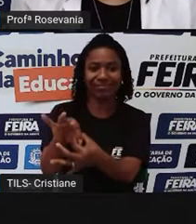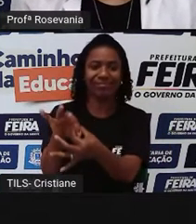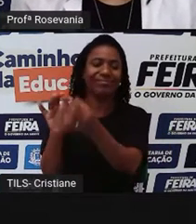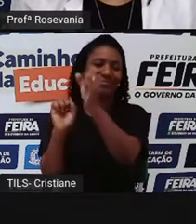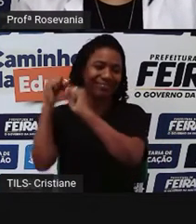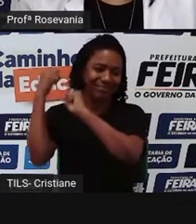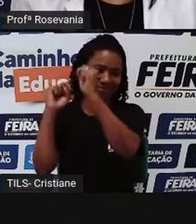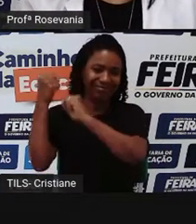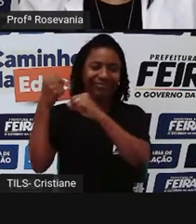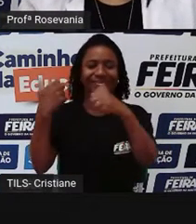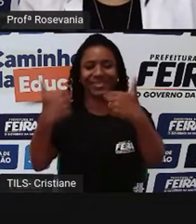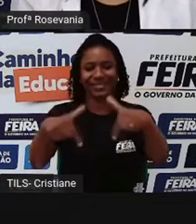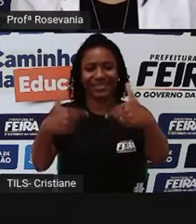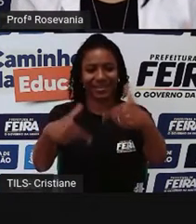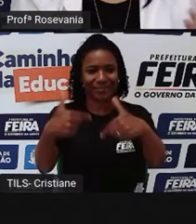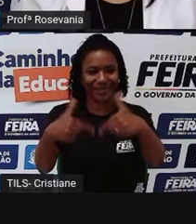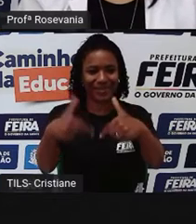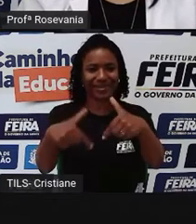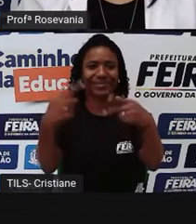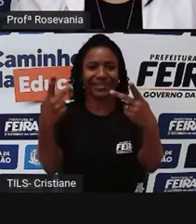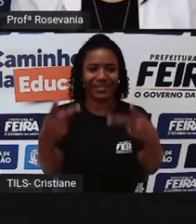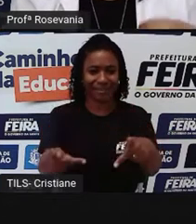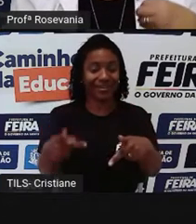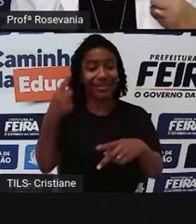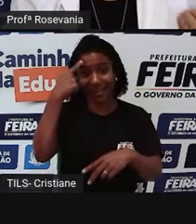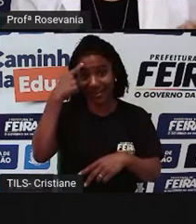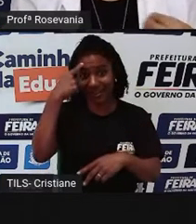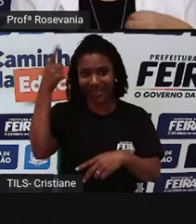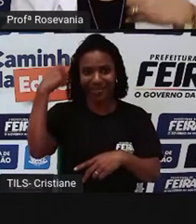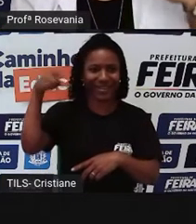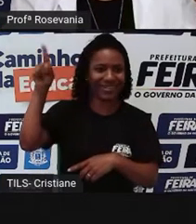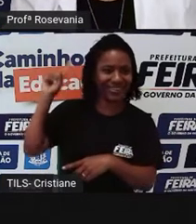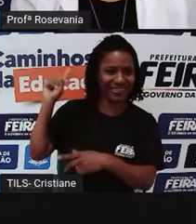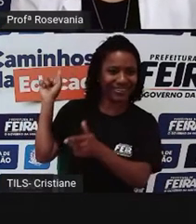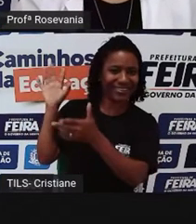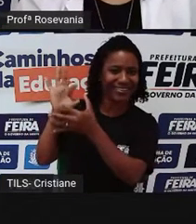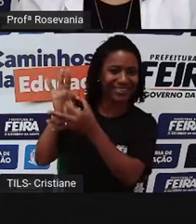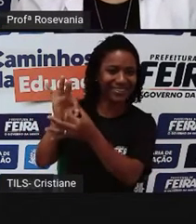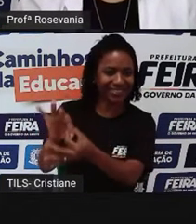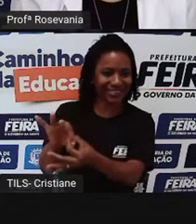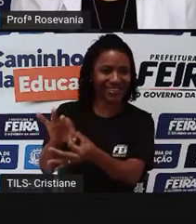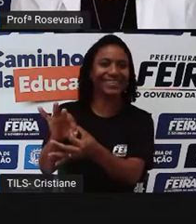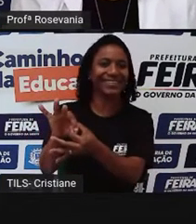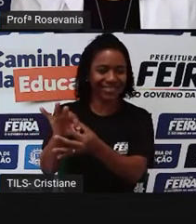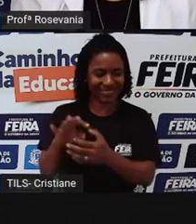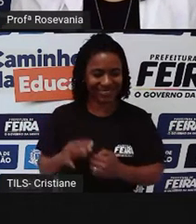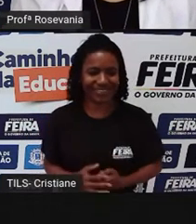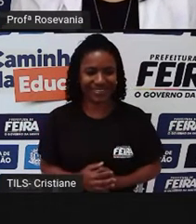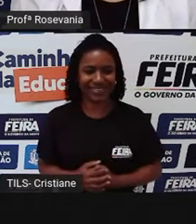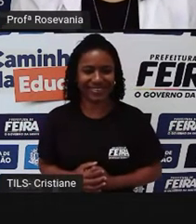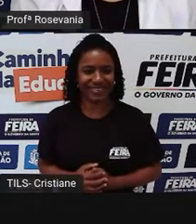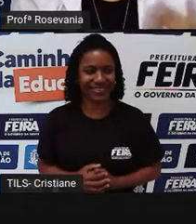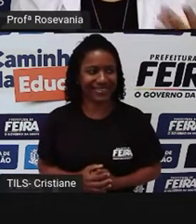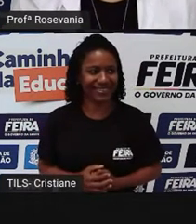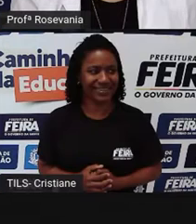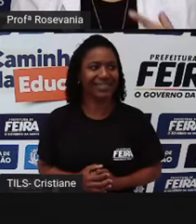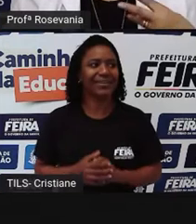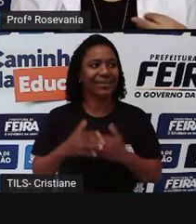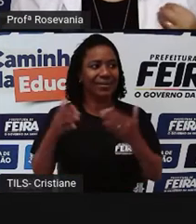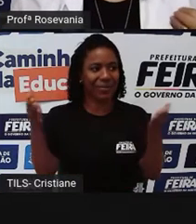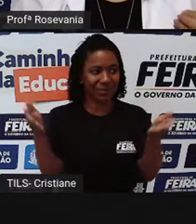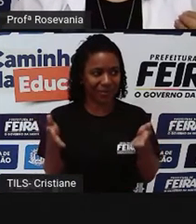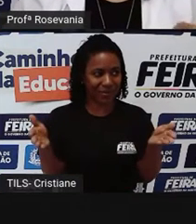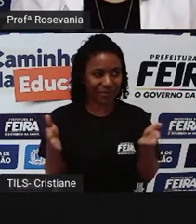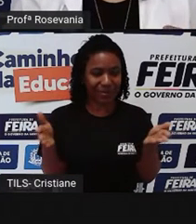atividade industrial. Então, só para a gente recapitular, foi essa a ideia que nós falamos na aula anterior. E hoje,